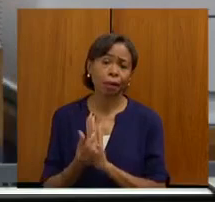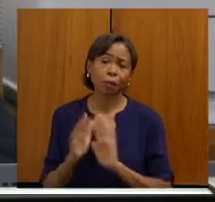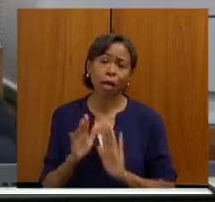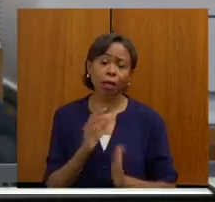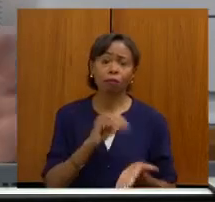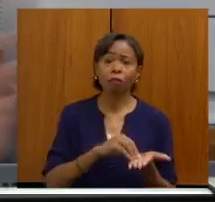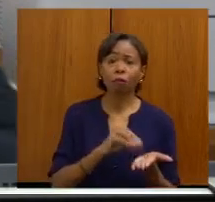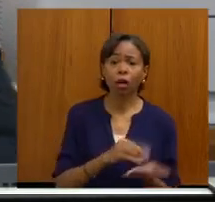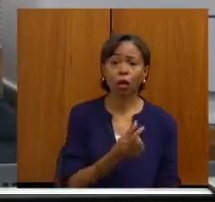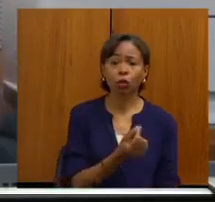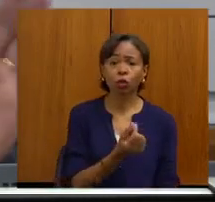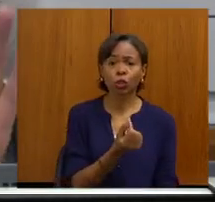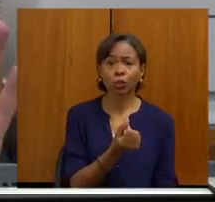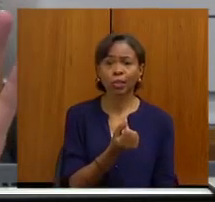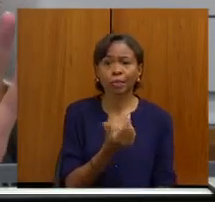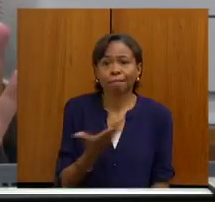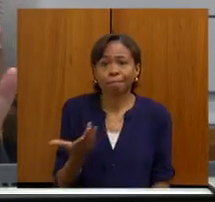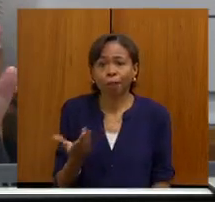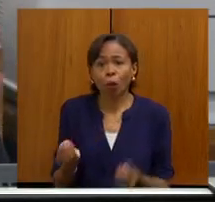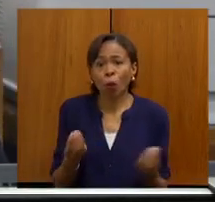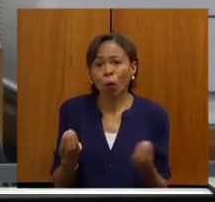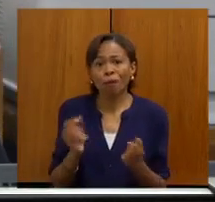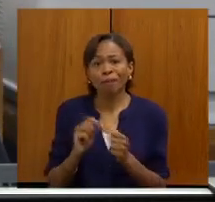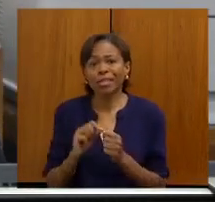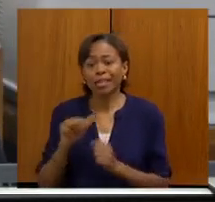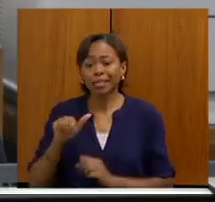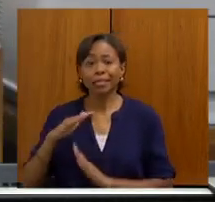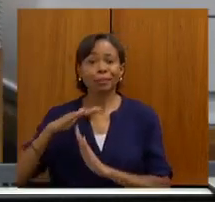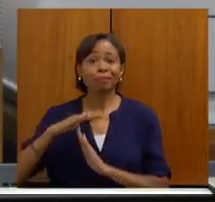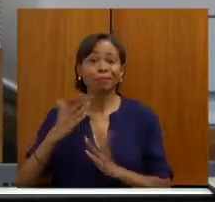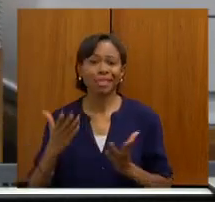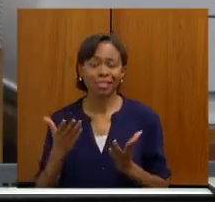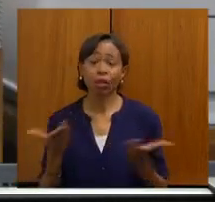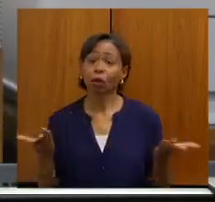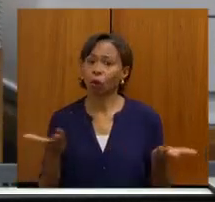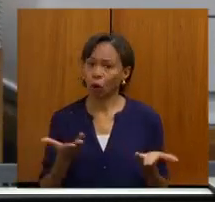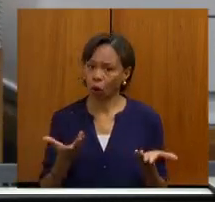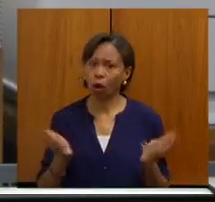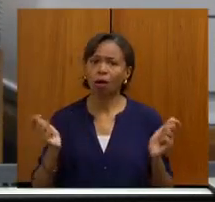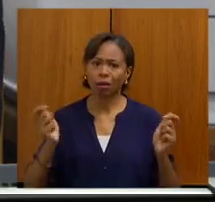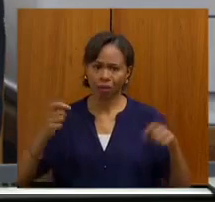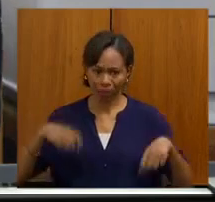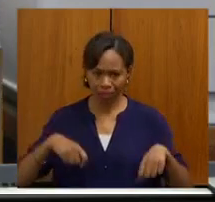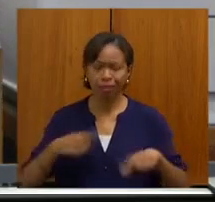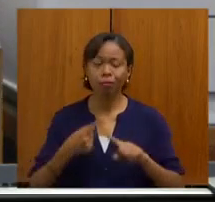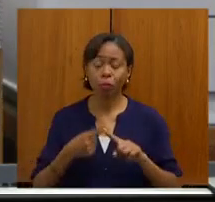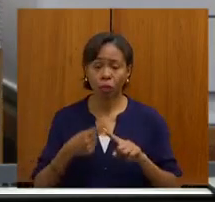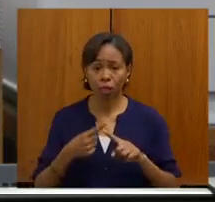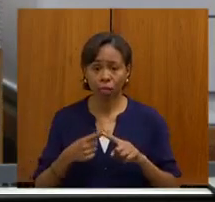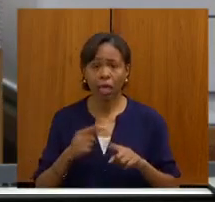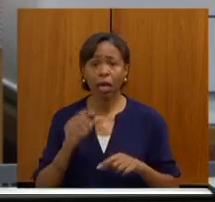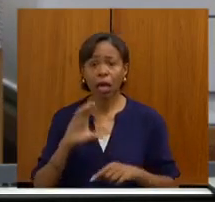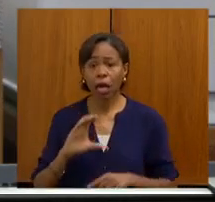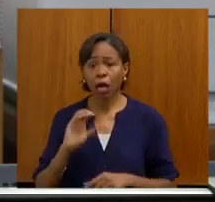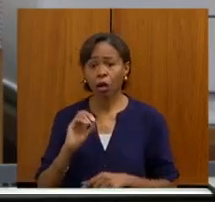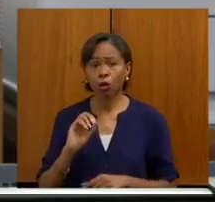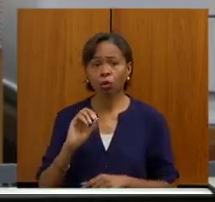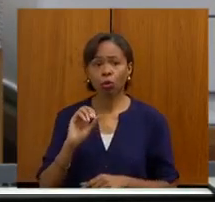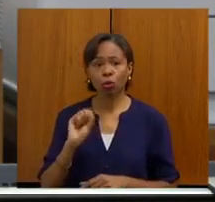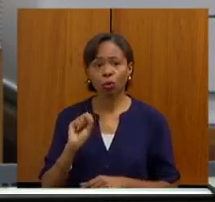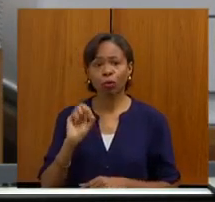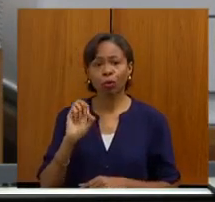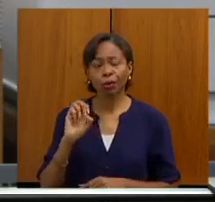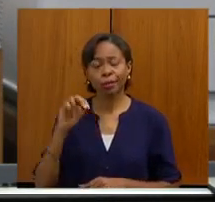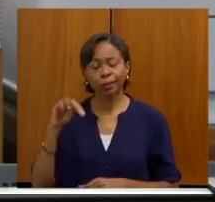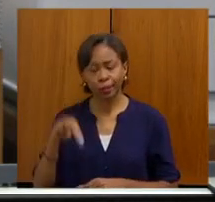dinheiro, o que você faz ou não faz com aquele limite, não importa. Hoje, não. Tudo que a gente faz e pactua com o COSEMES, vai